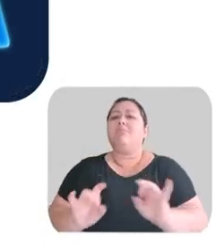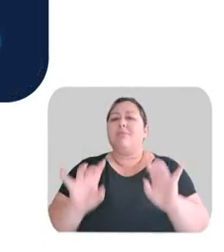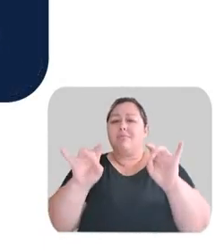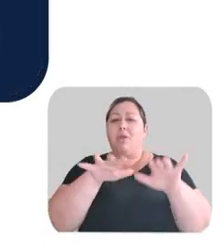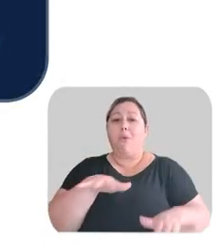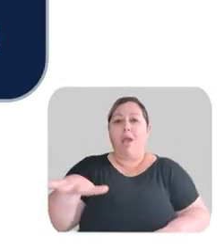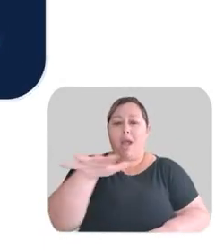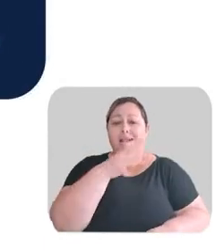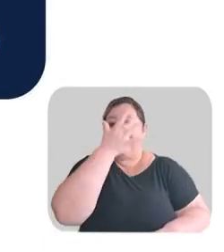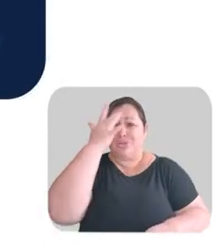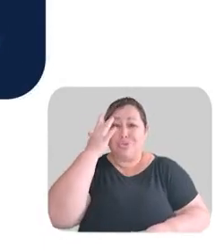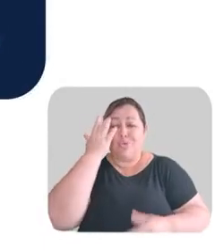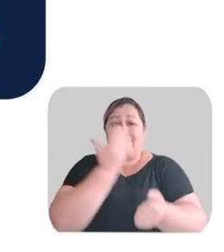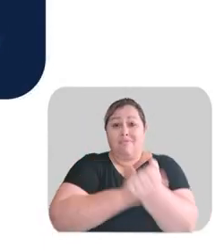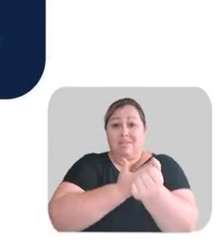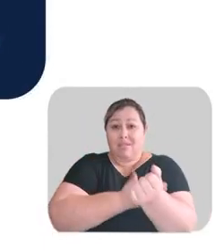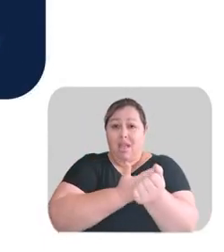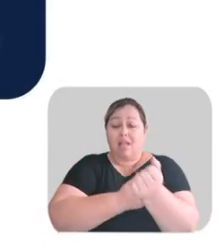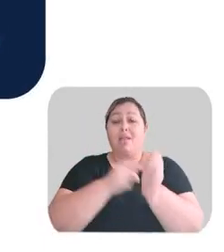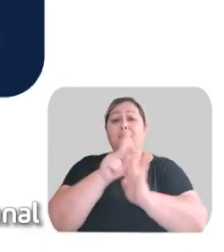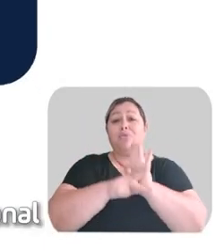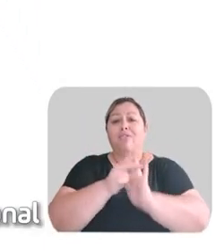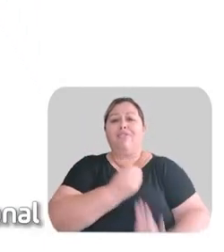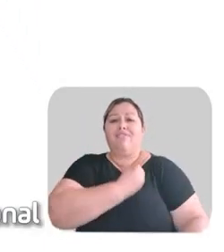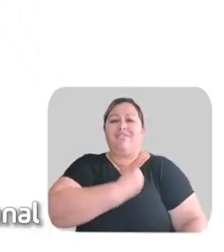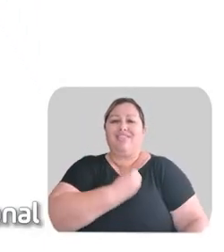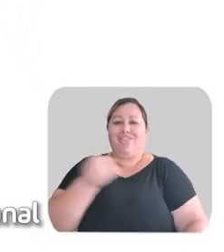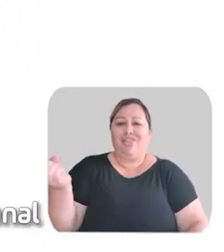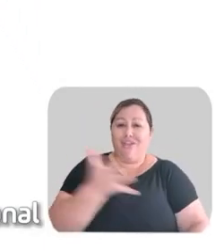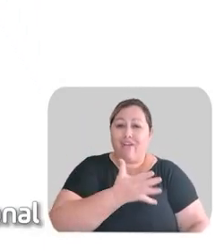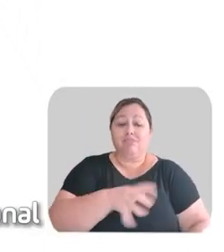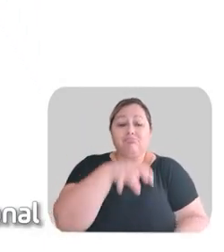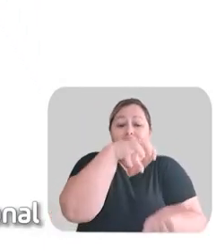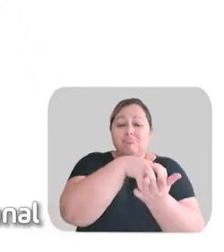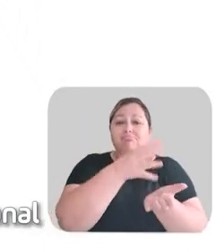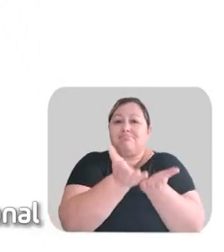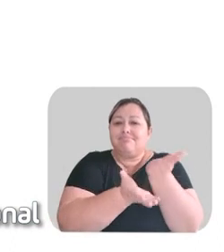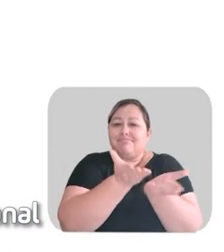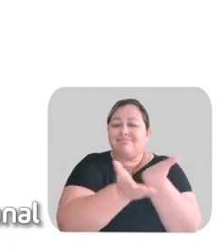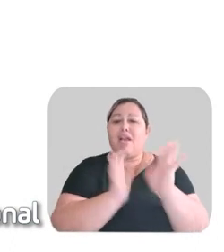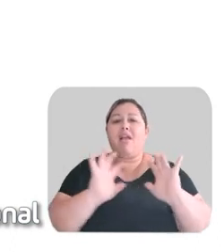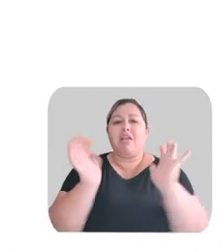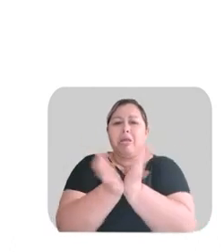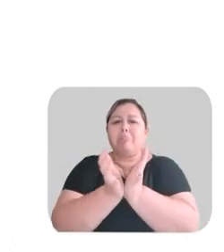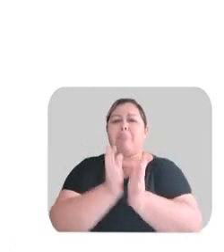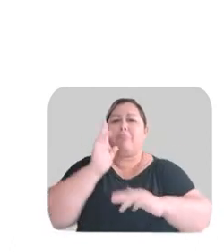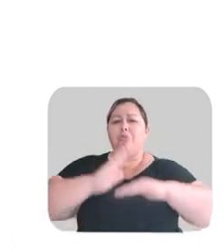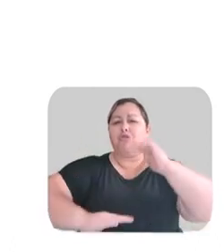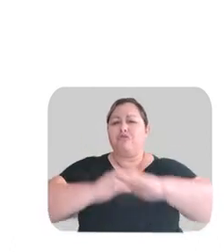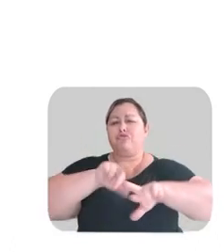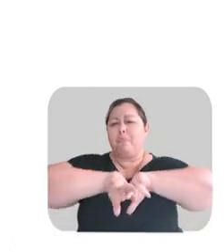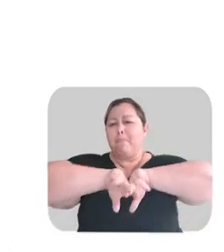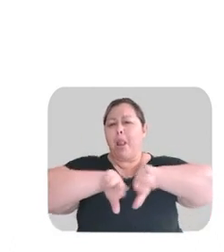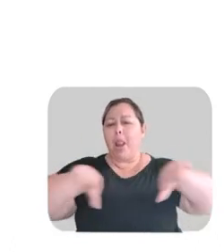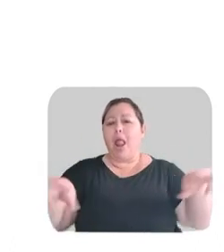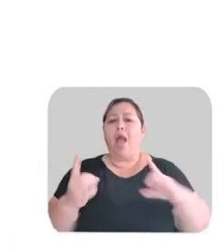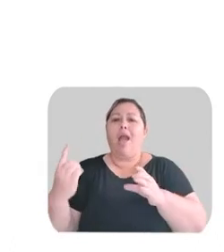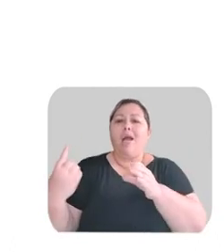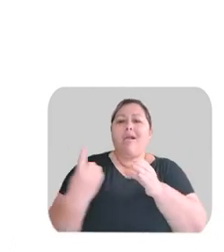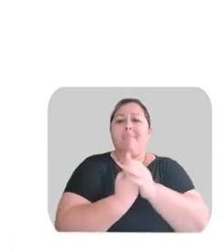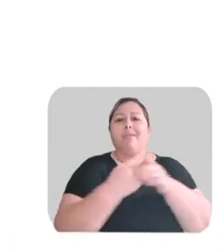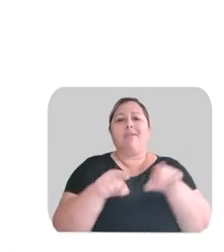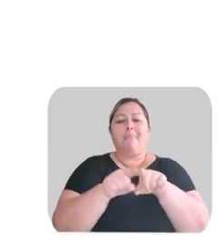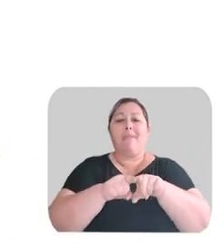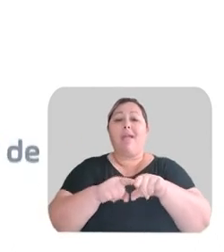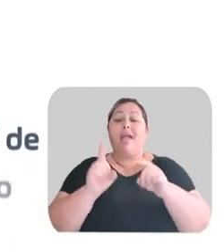dependentes químicos, o projeto Vida Nova, um centro de tratamento com equipe multiprofissional com acolhimento e ampliação do